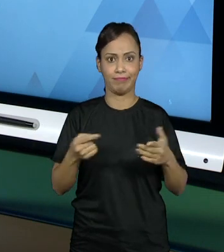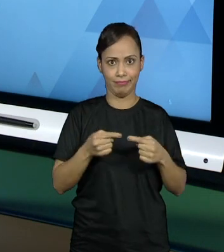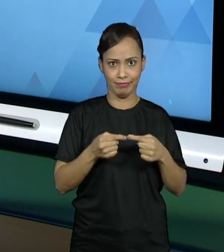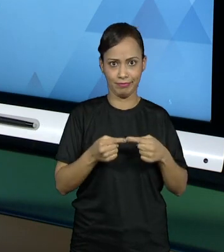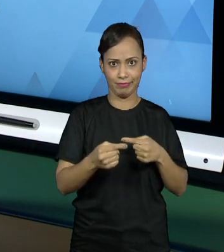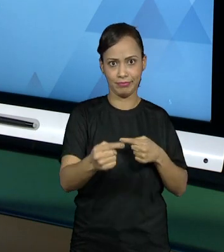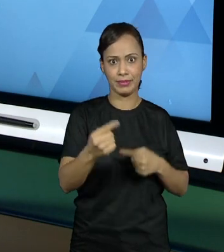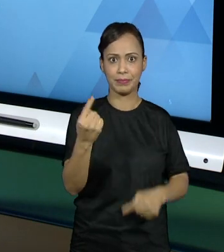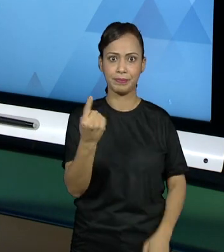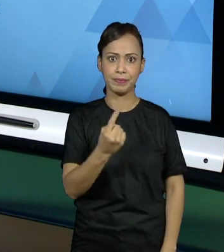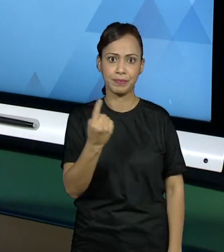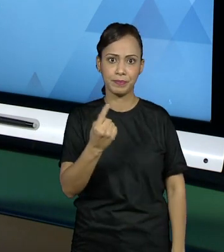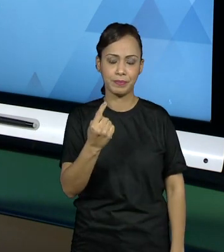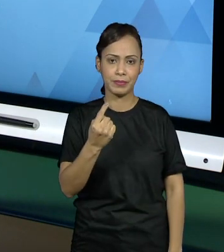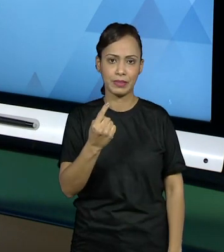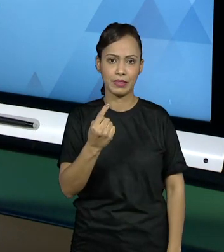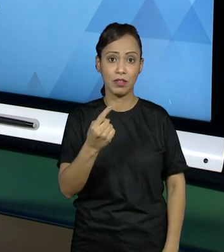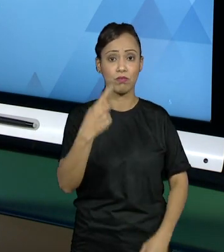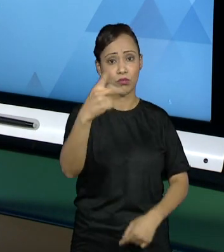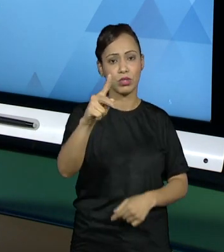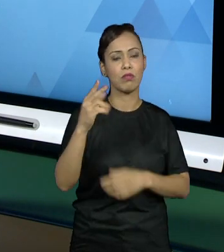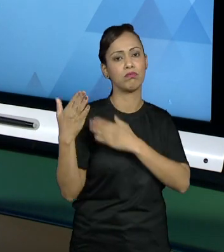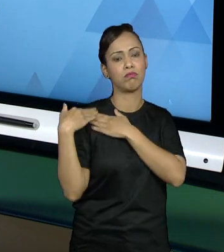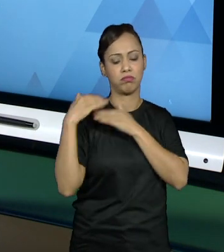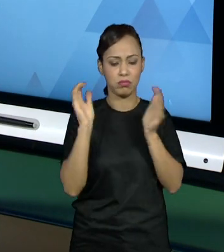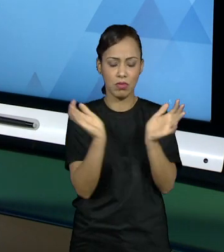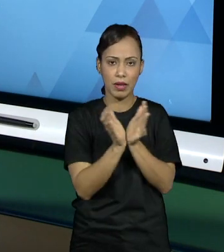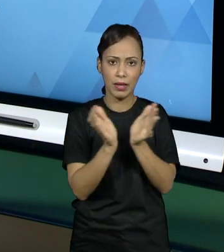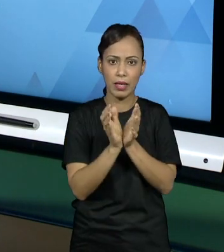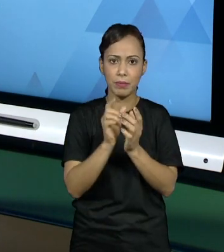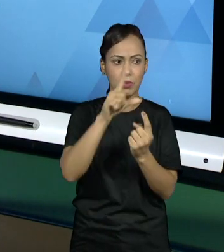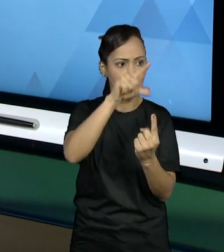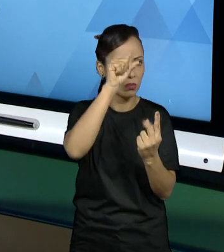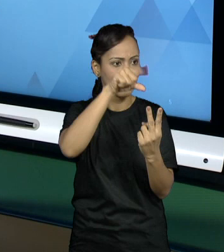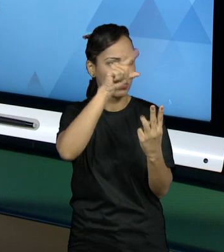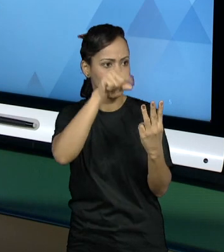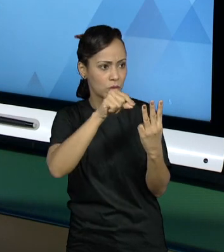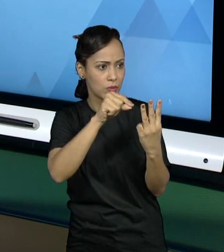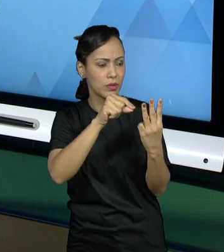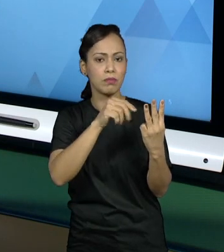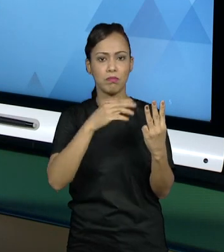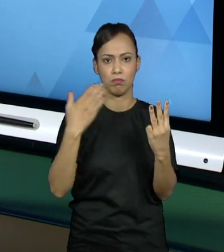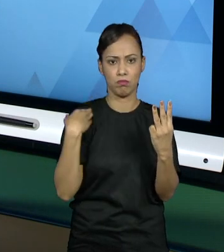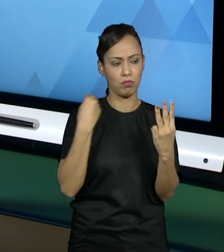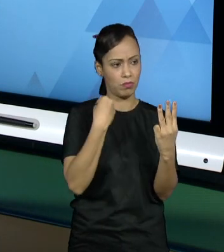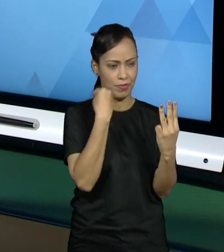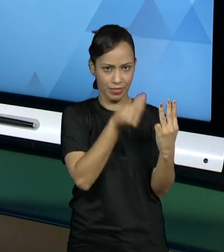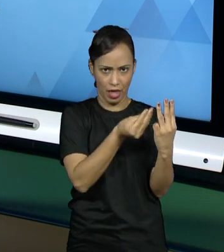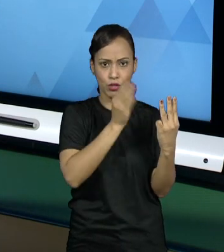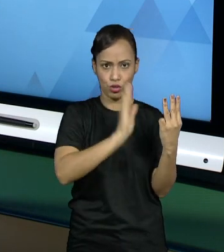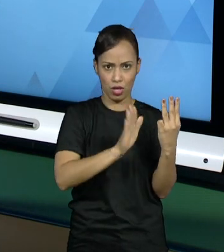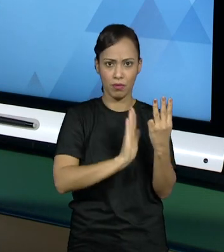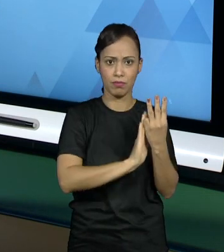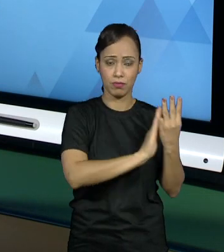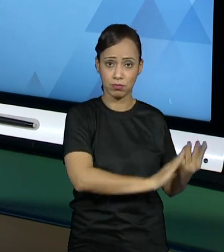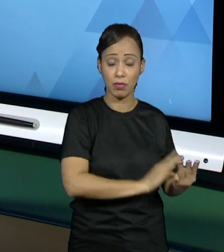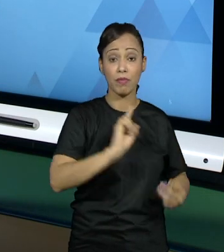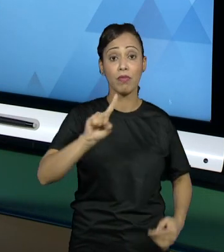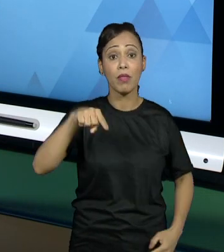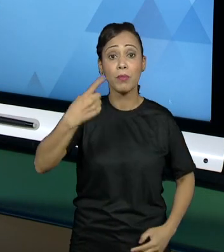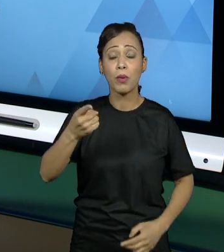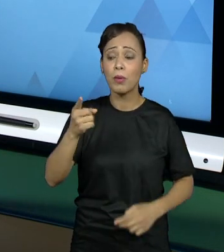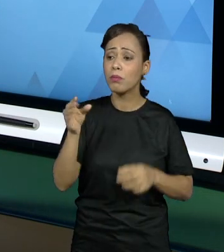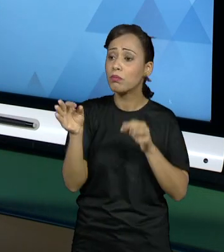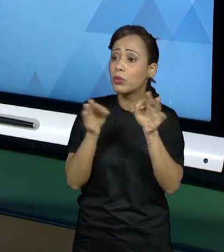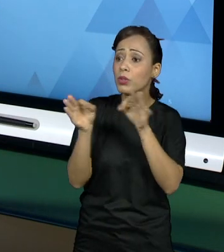vocês vão ter que formar uma equipe e escolher qual projeto vocês vão estar desenvolvendo. Então, vocês